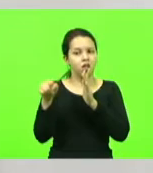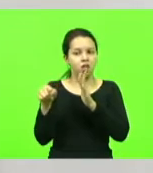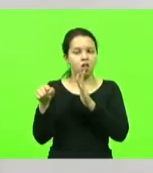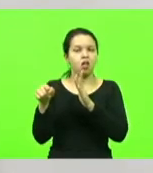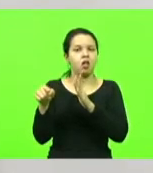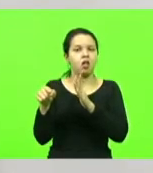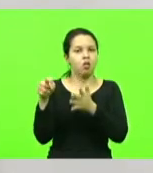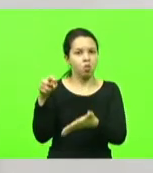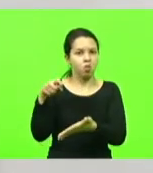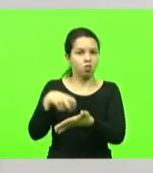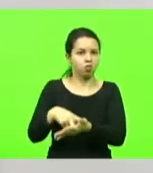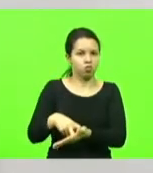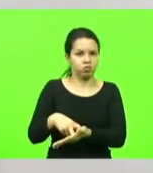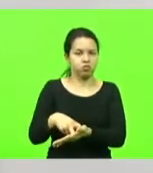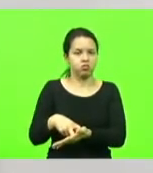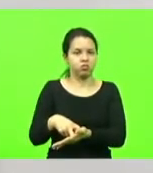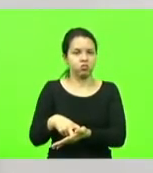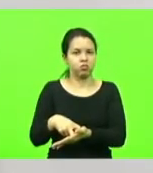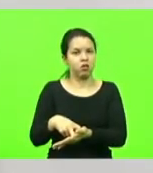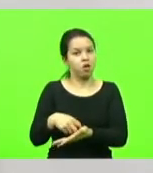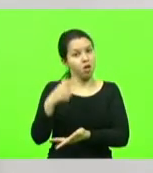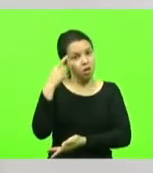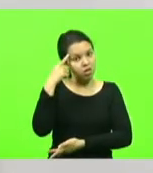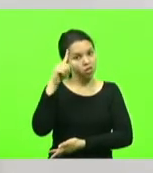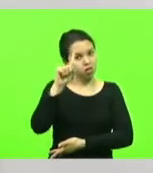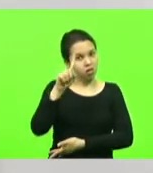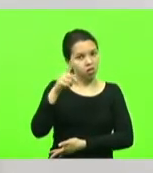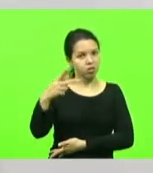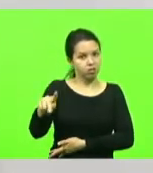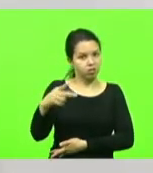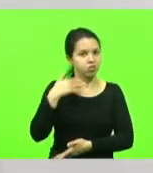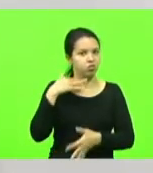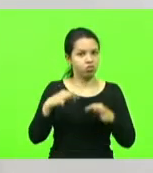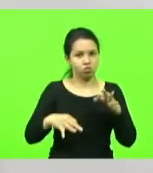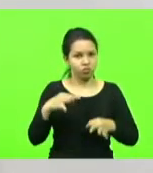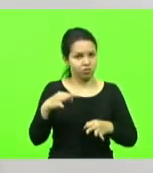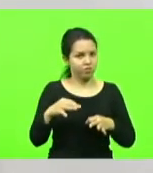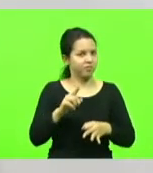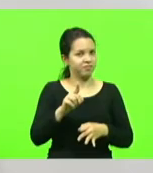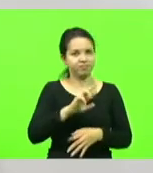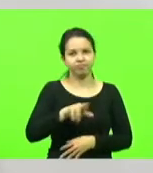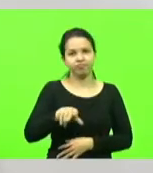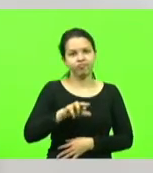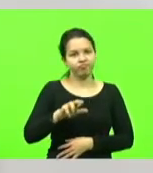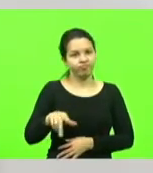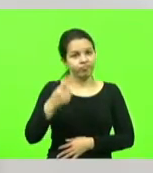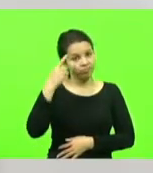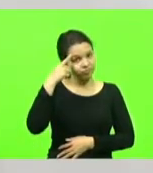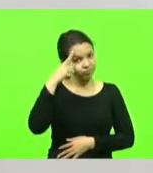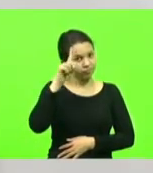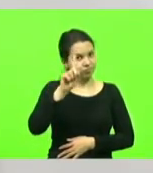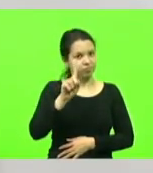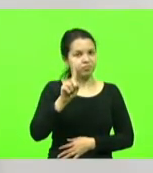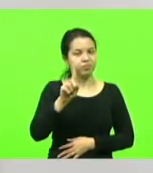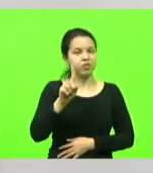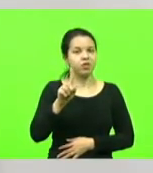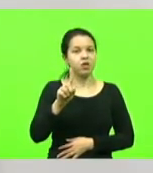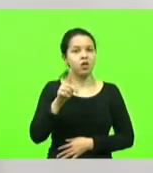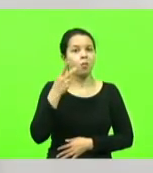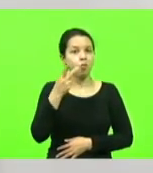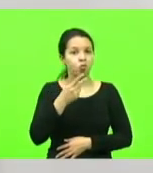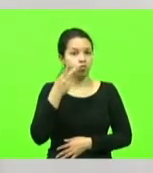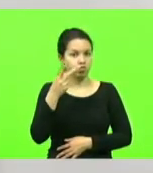de acordo com a ideia do juiz, lógico que não, lógico que a ideia dele é só pela política do